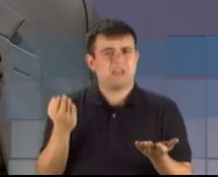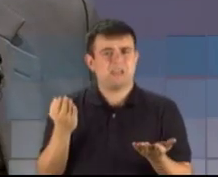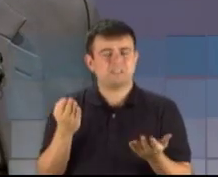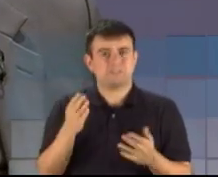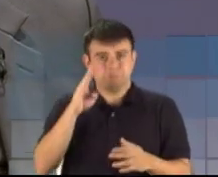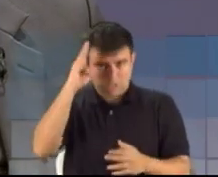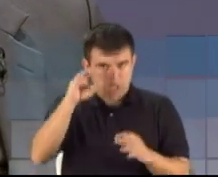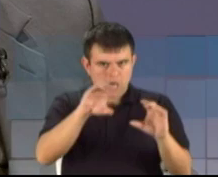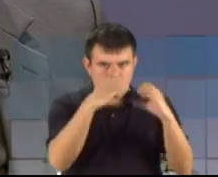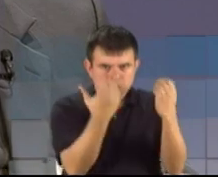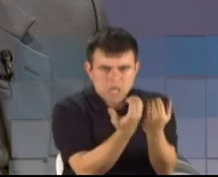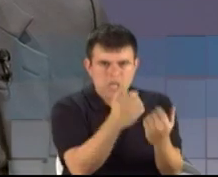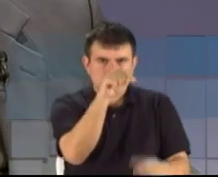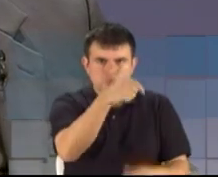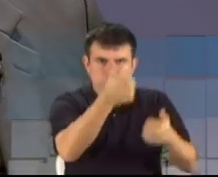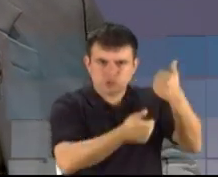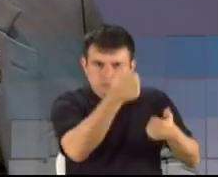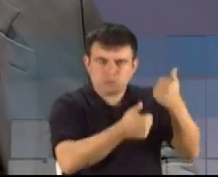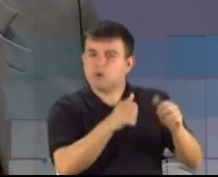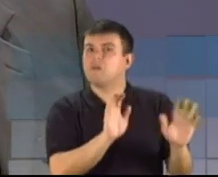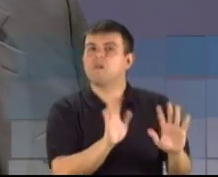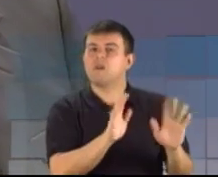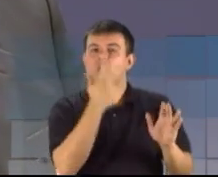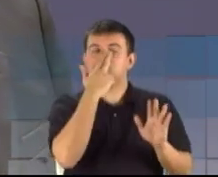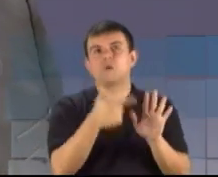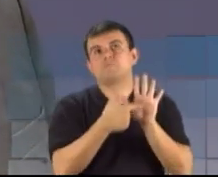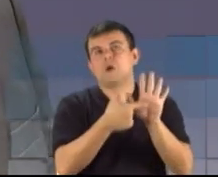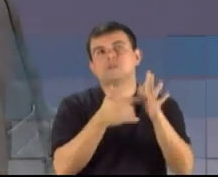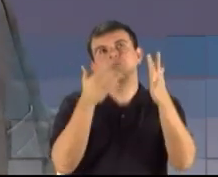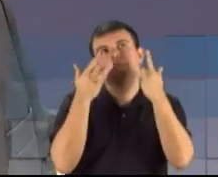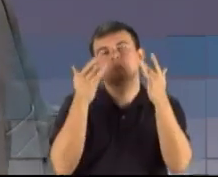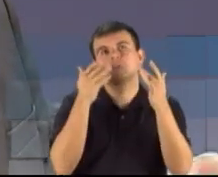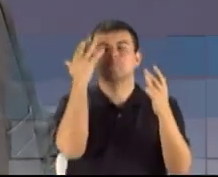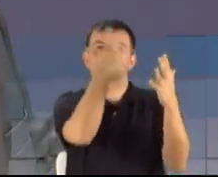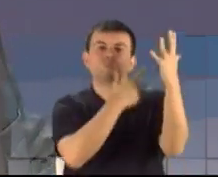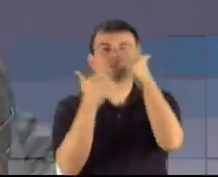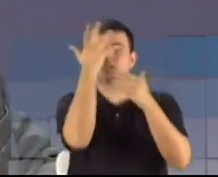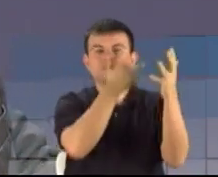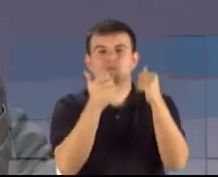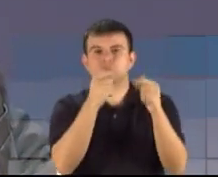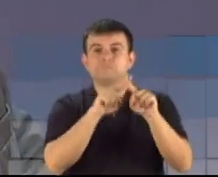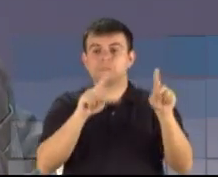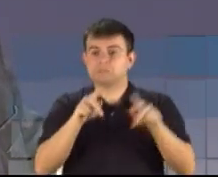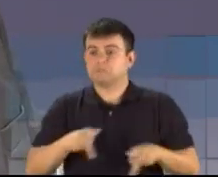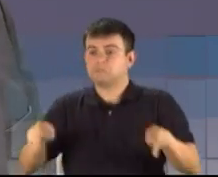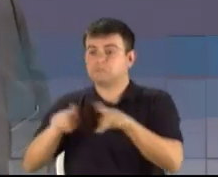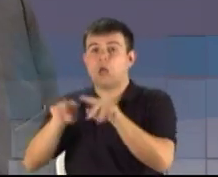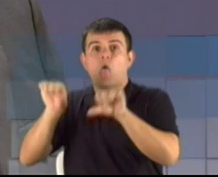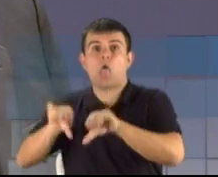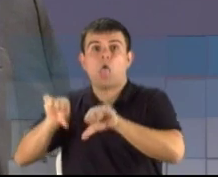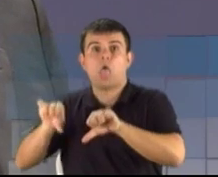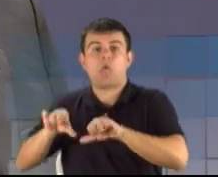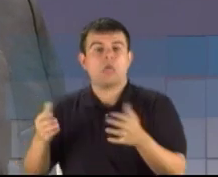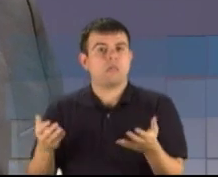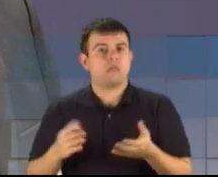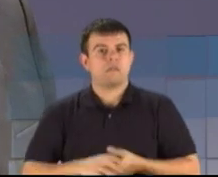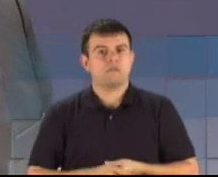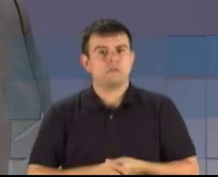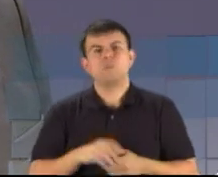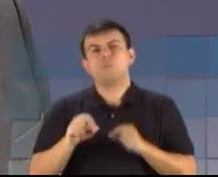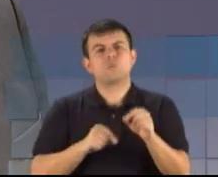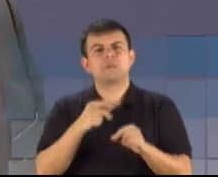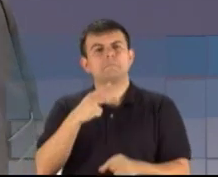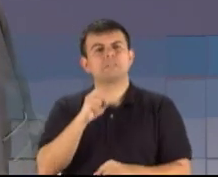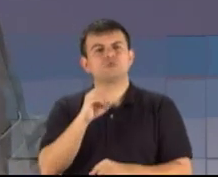pão e circo, enquanto isso enganam-se a população. Queria que você me dissesse o que o PSOL pensa em termos de